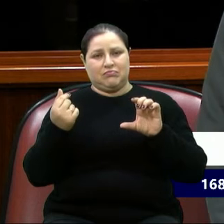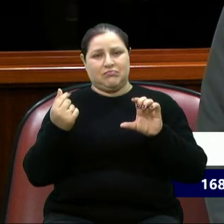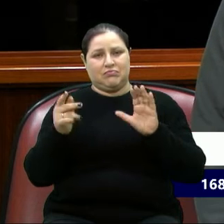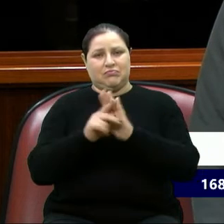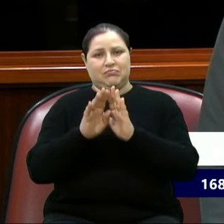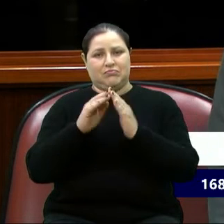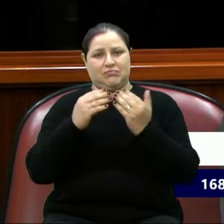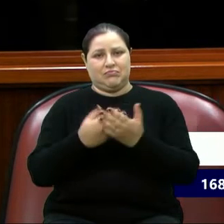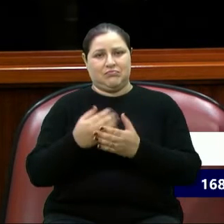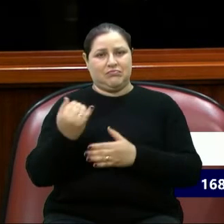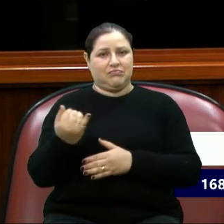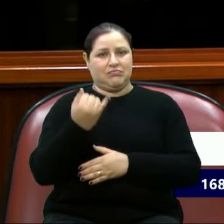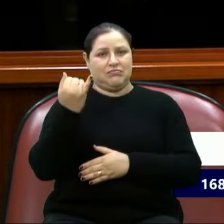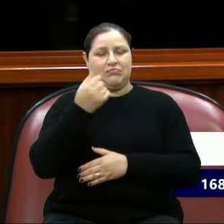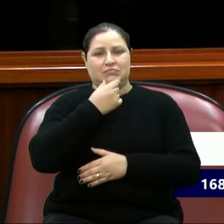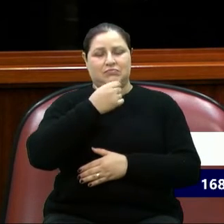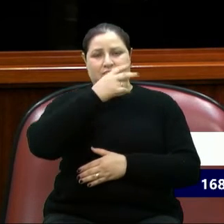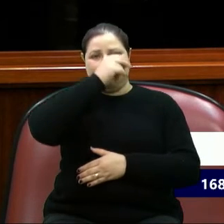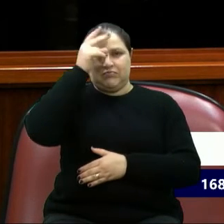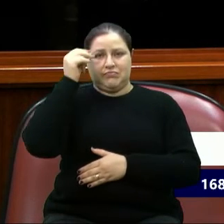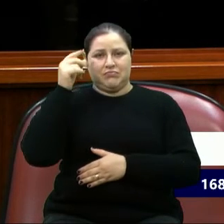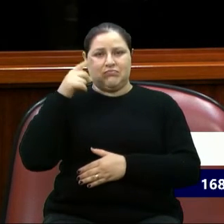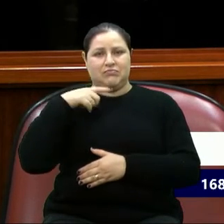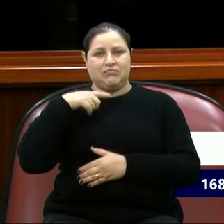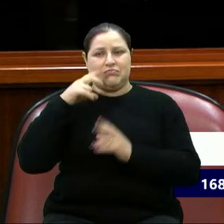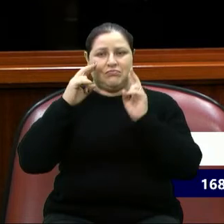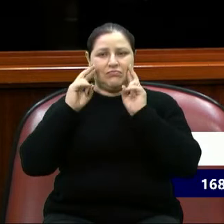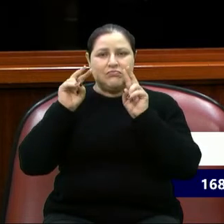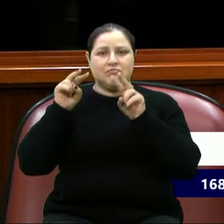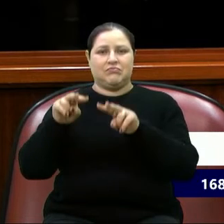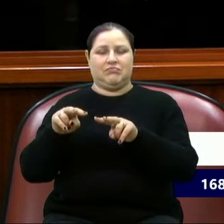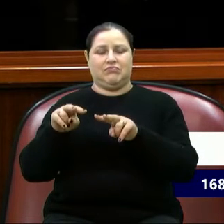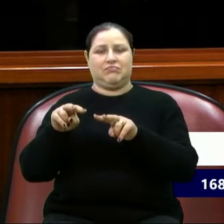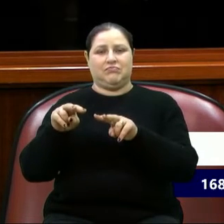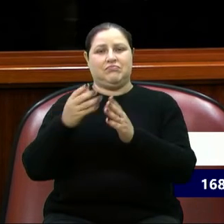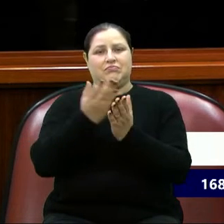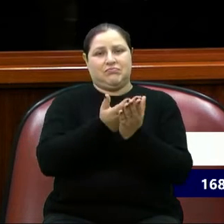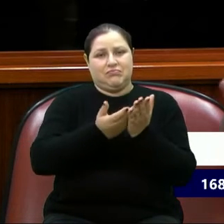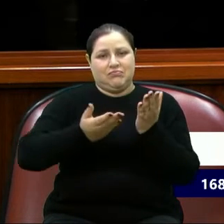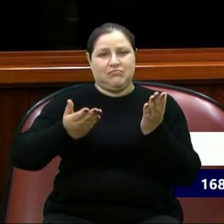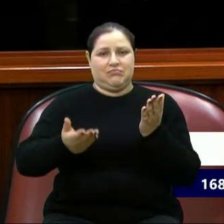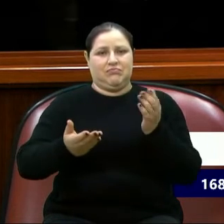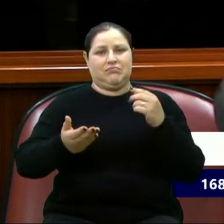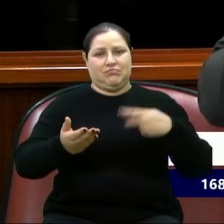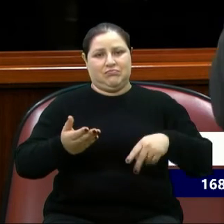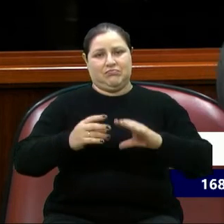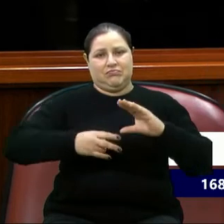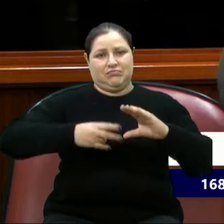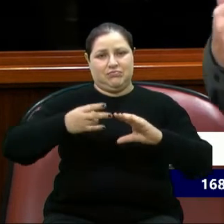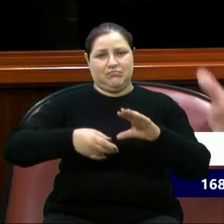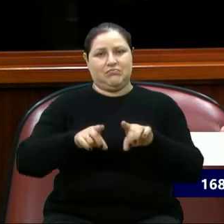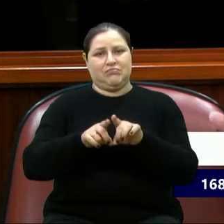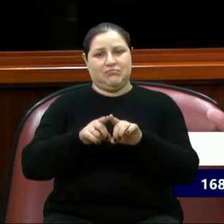prefeito ter esse olhar e mandar para essa casa, ao mesmo tempo que nós